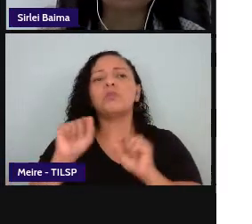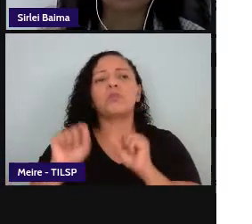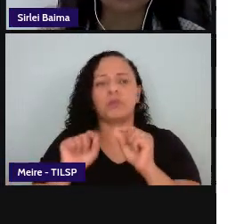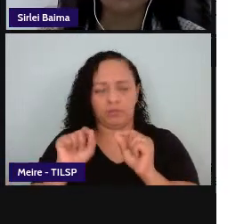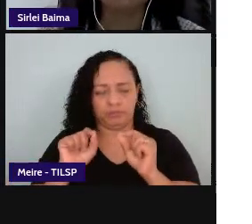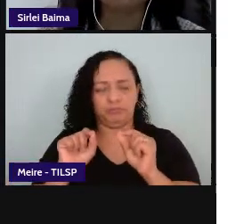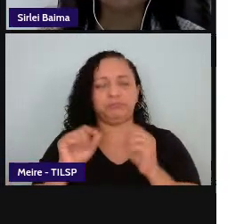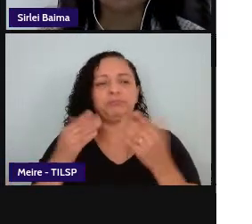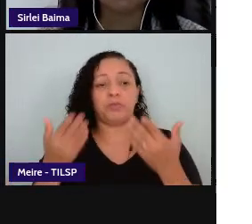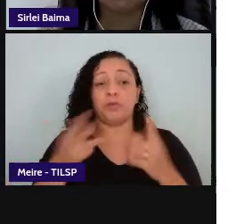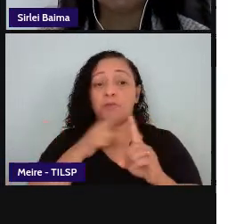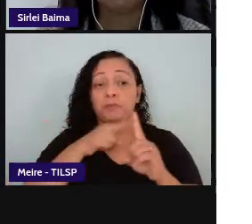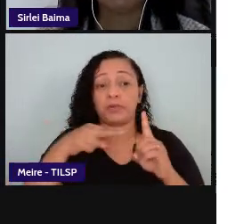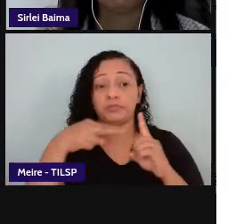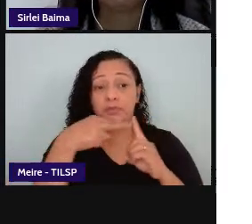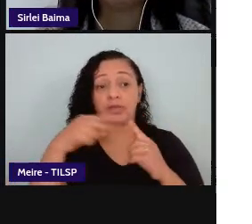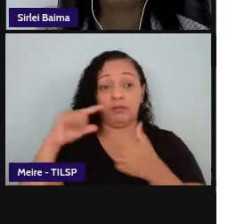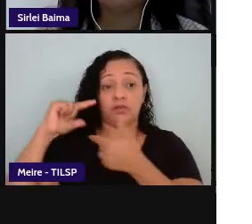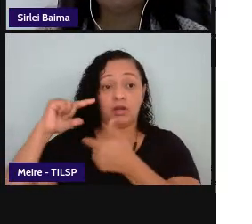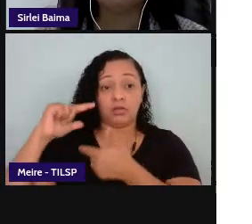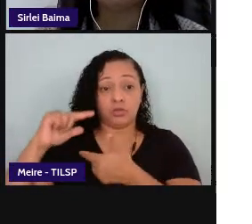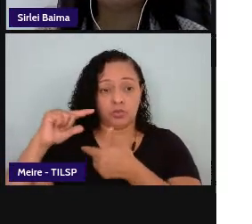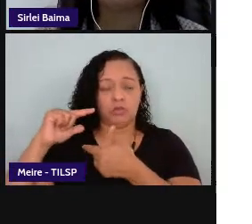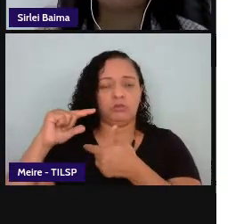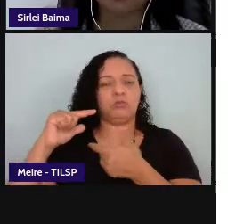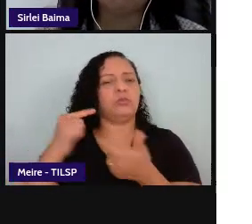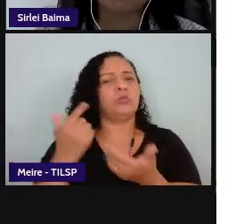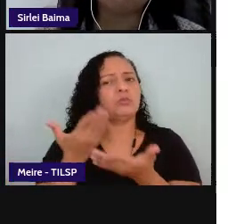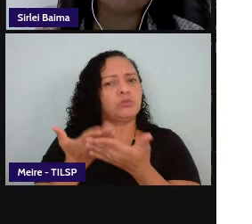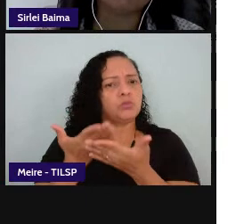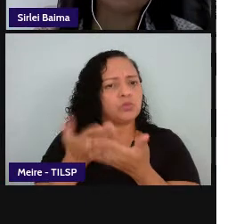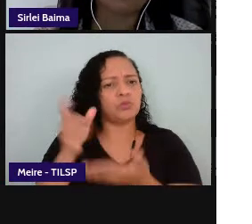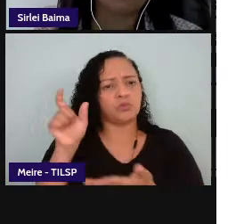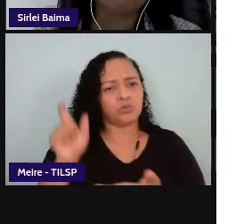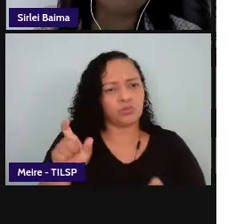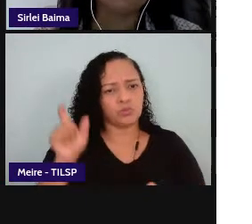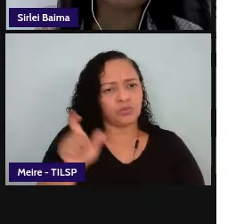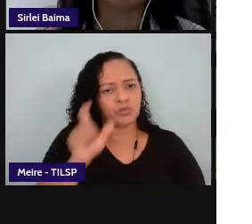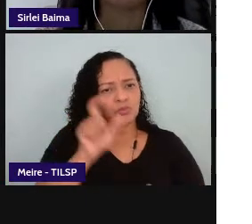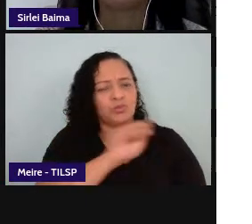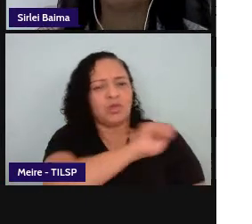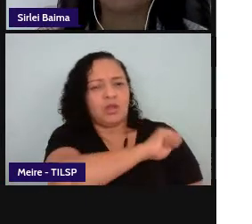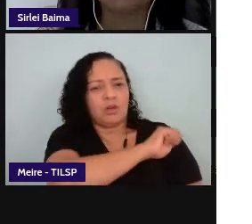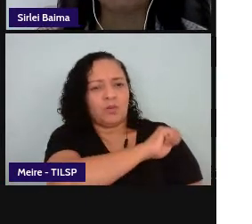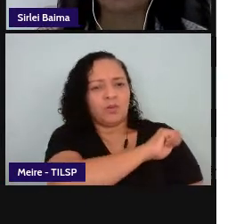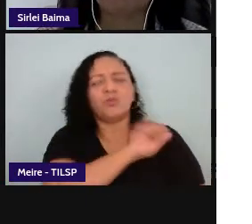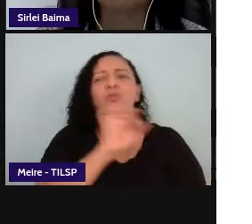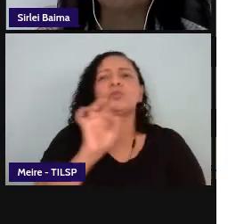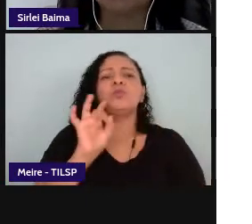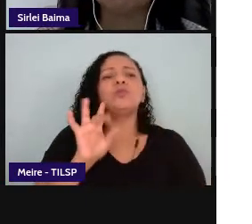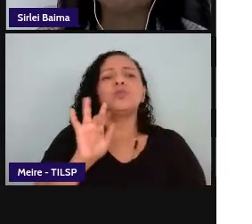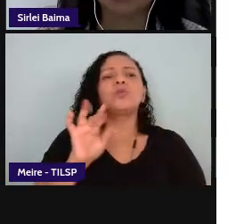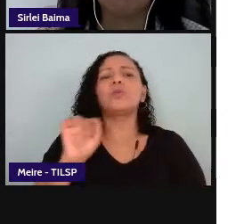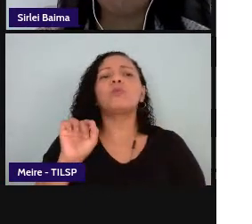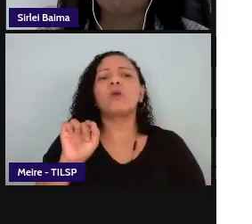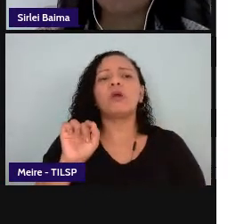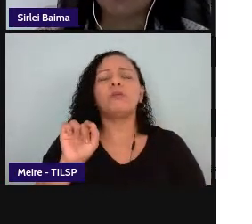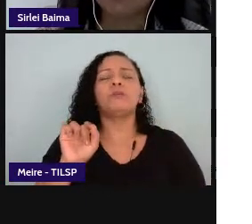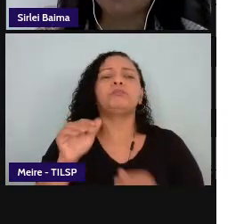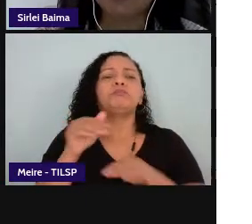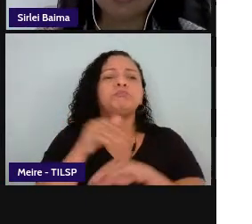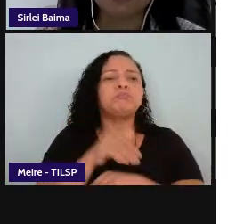esse estudante esse sujeito ele é feito como um receptor um receptor passivo